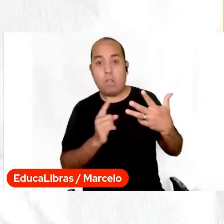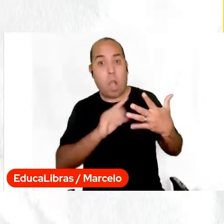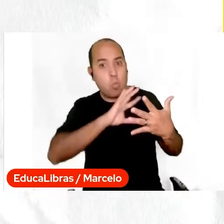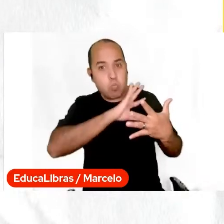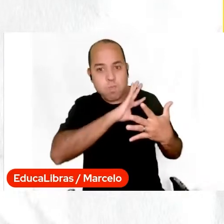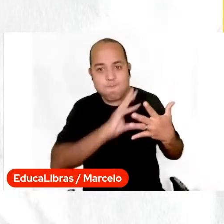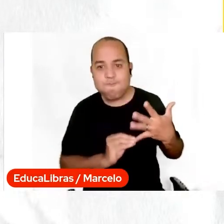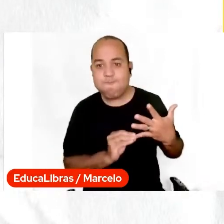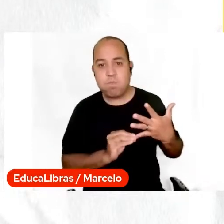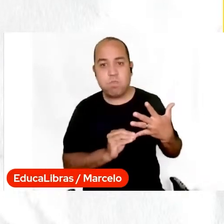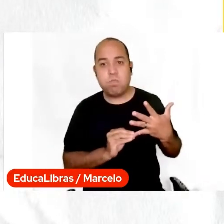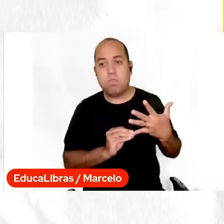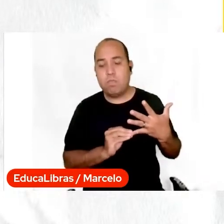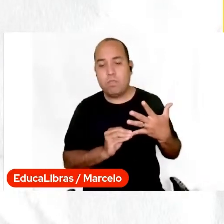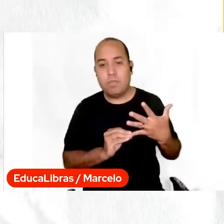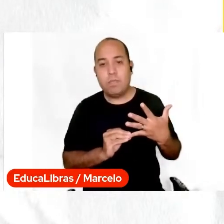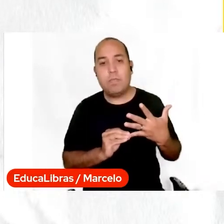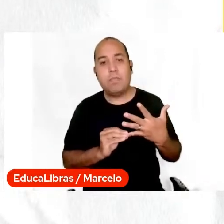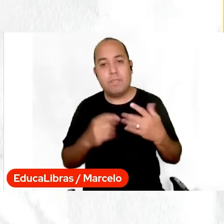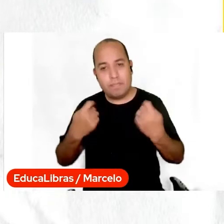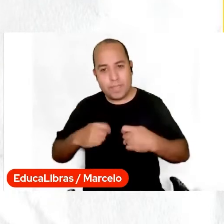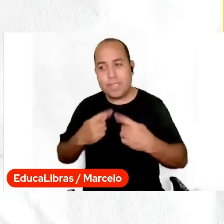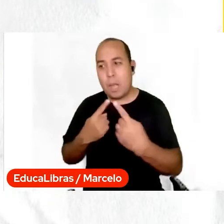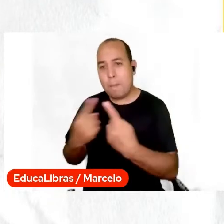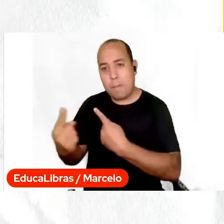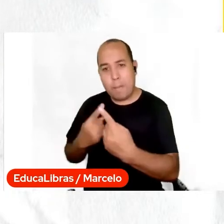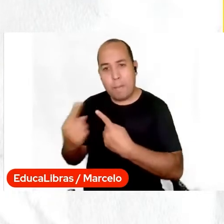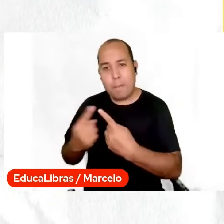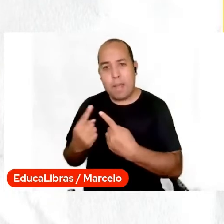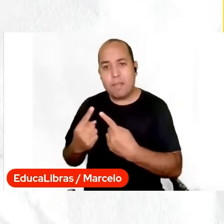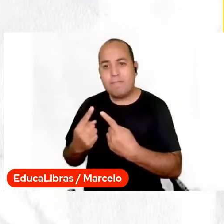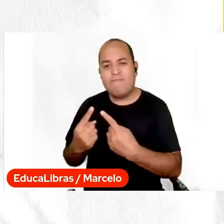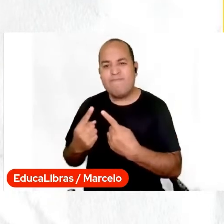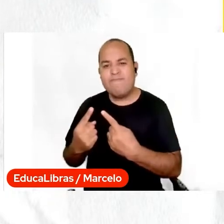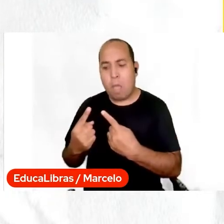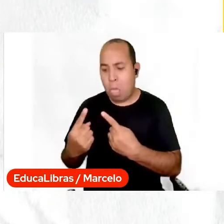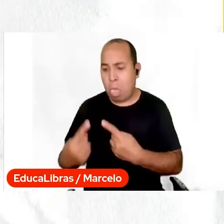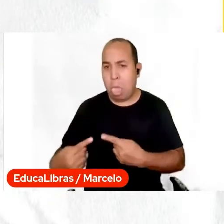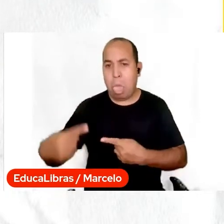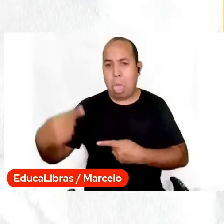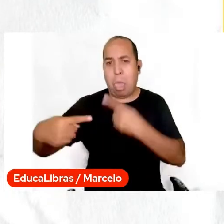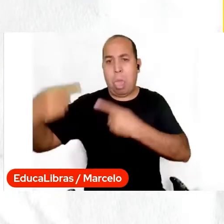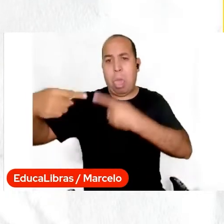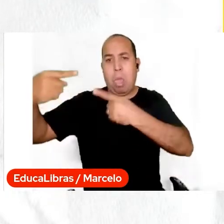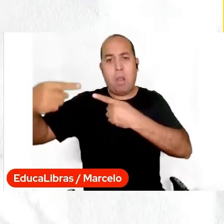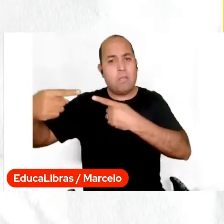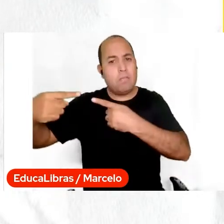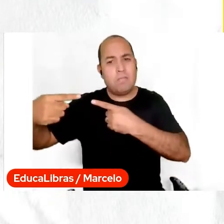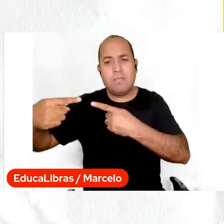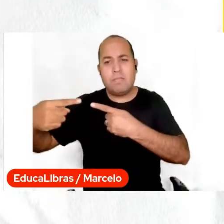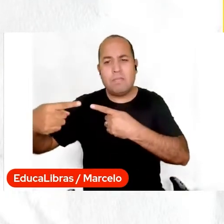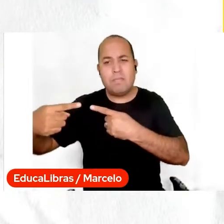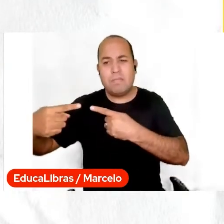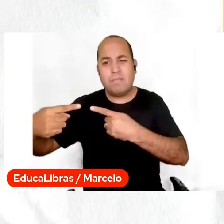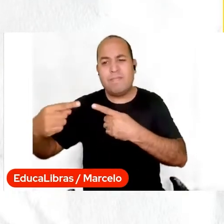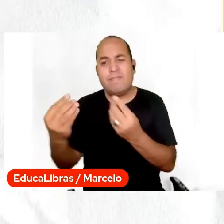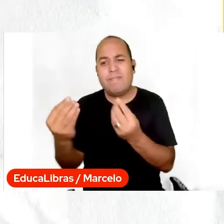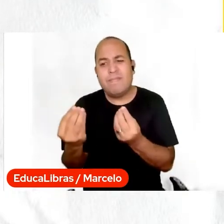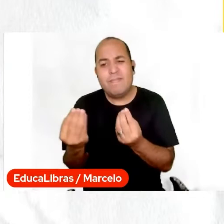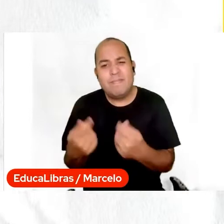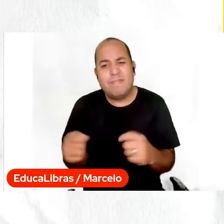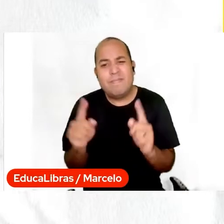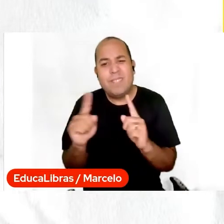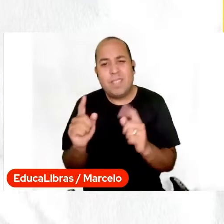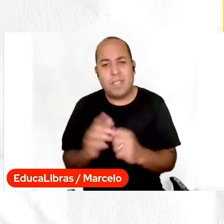debate não pode ser visto na sala de aula como uma discussão, uma bateção de boca, não vai chegar a lugar nenhum. Isso é um